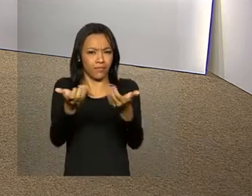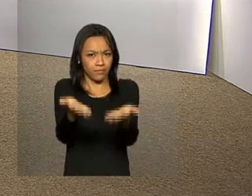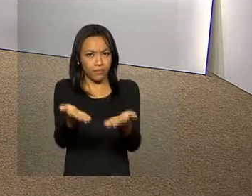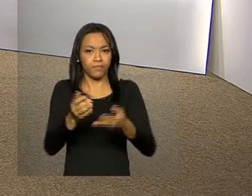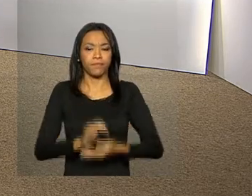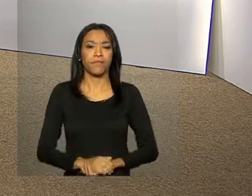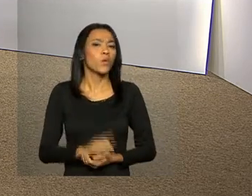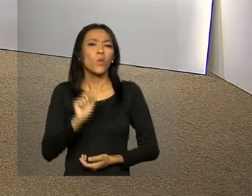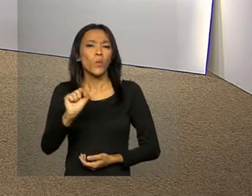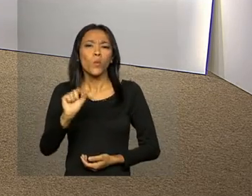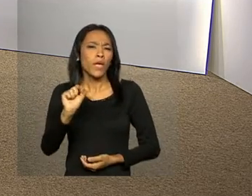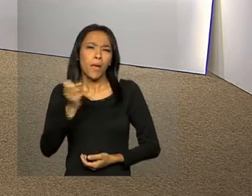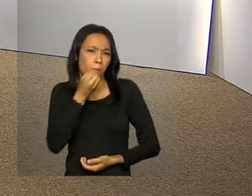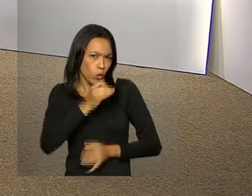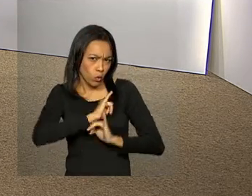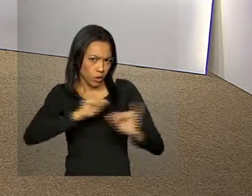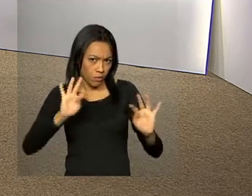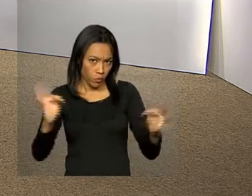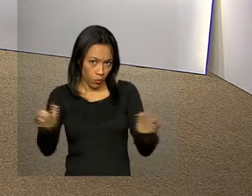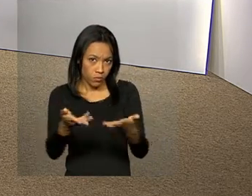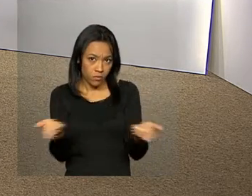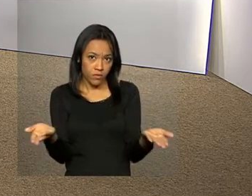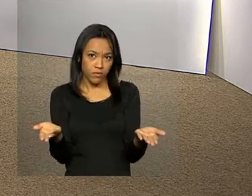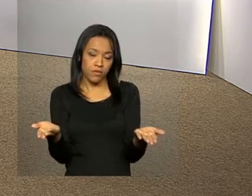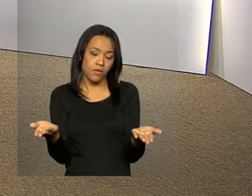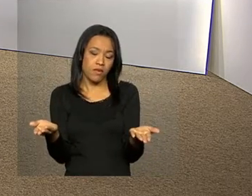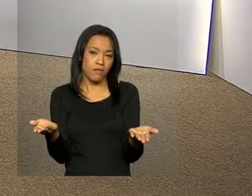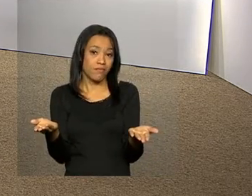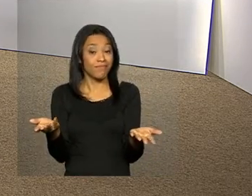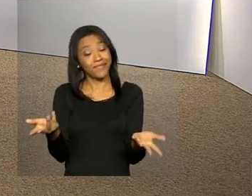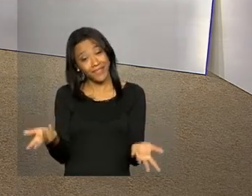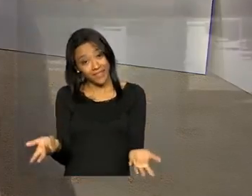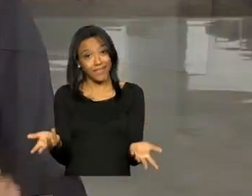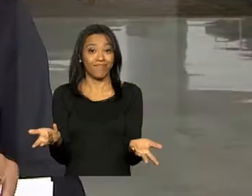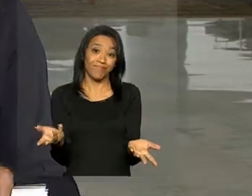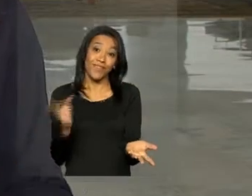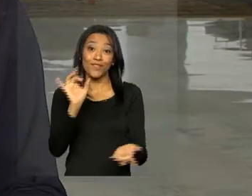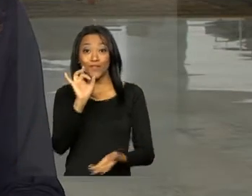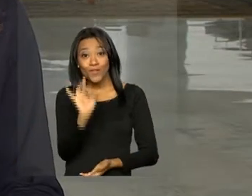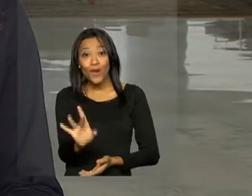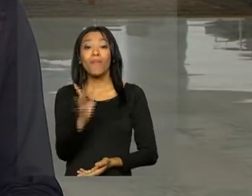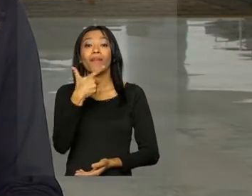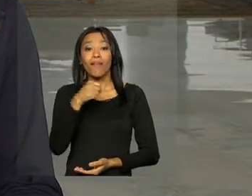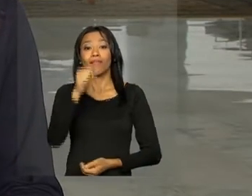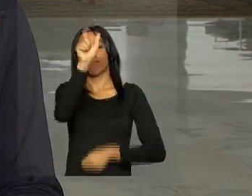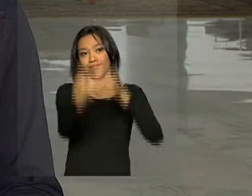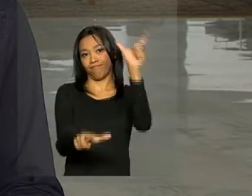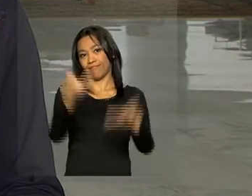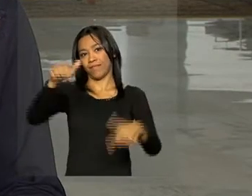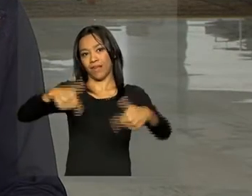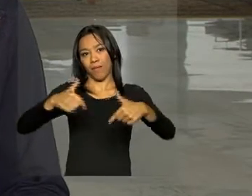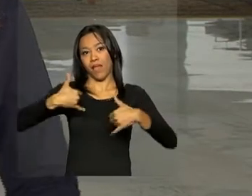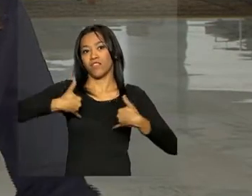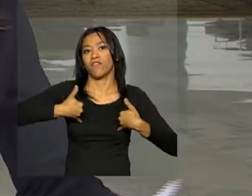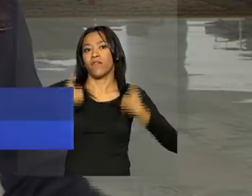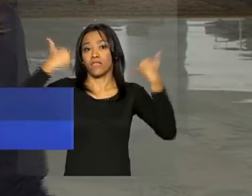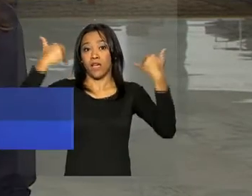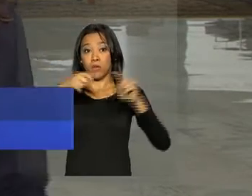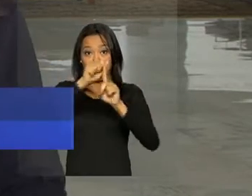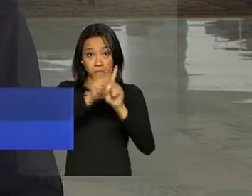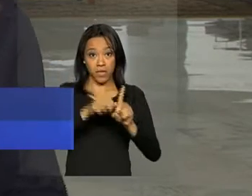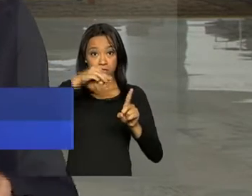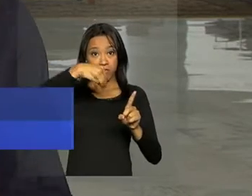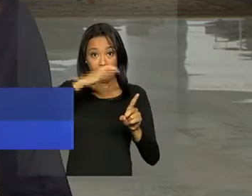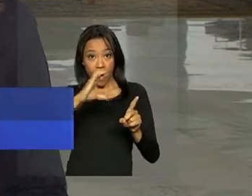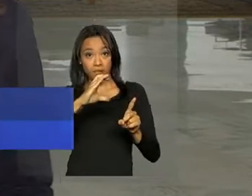Ana, essa boa notícia ainda não é para todos, né? Pois é, Jaime, apenas os trabalhadores que fazem aniversário nos meses de